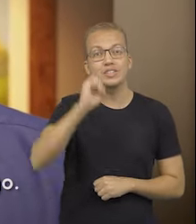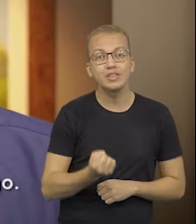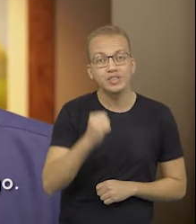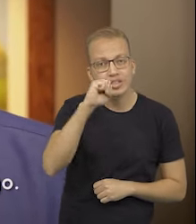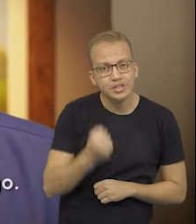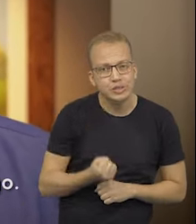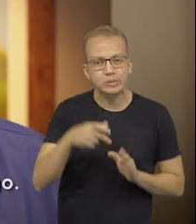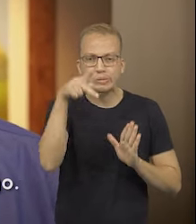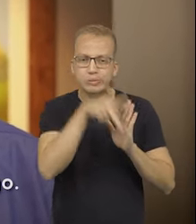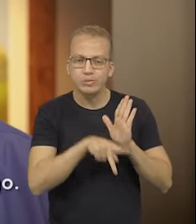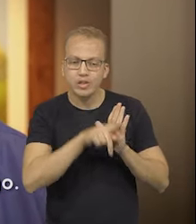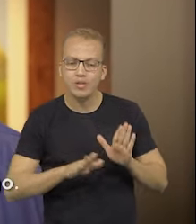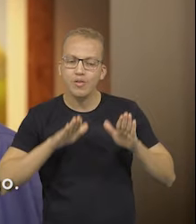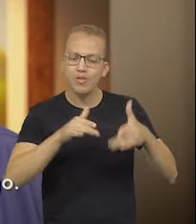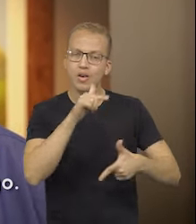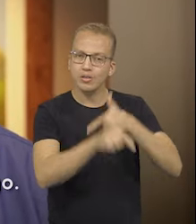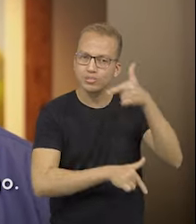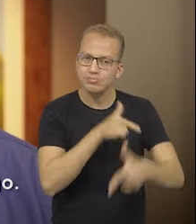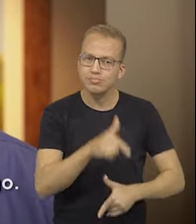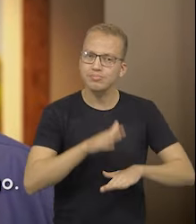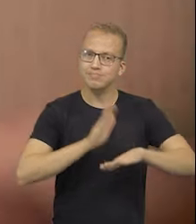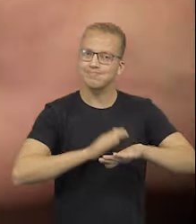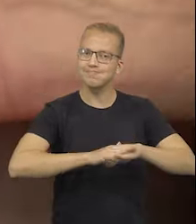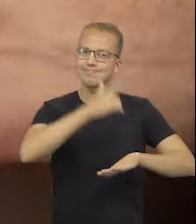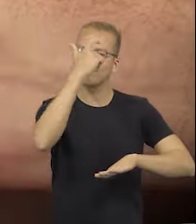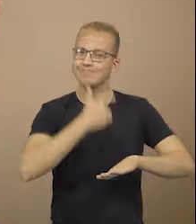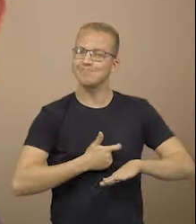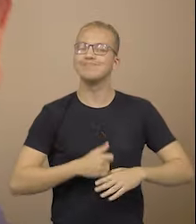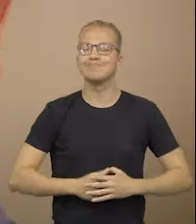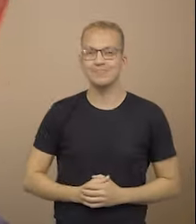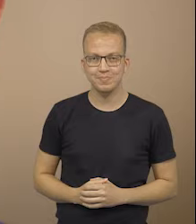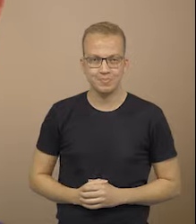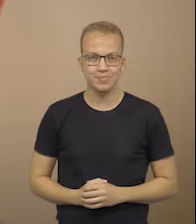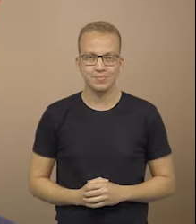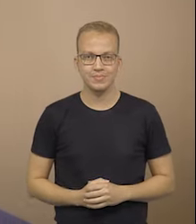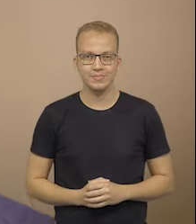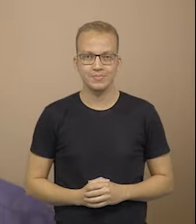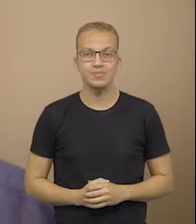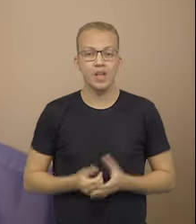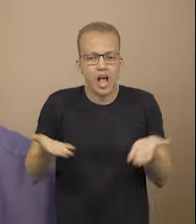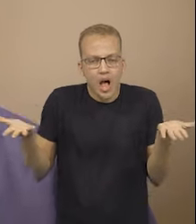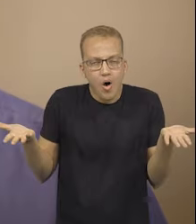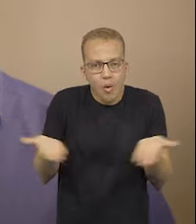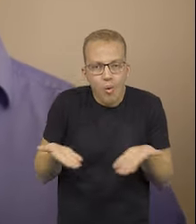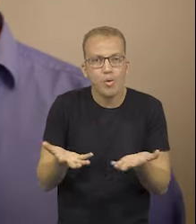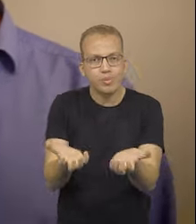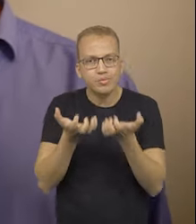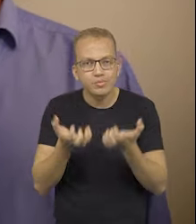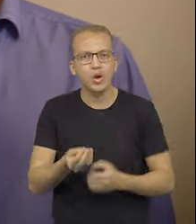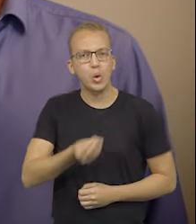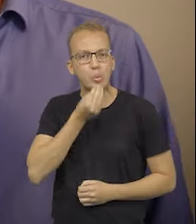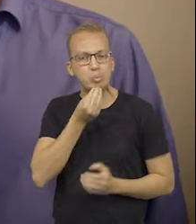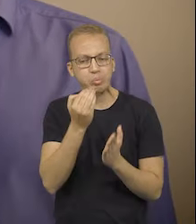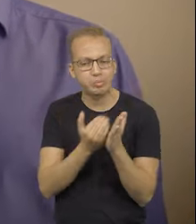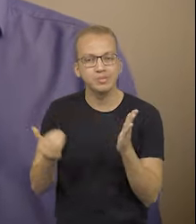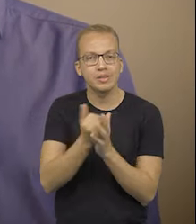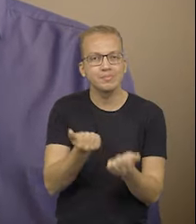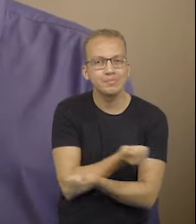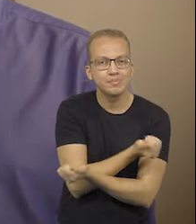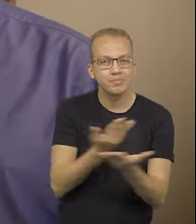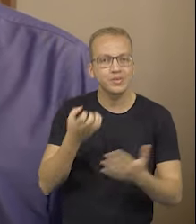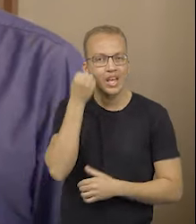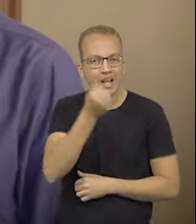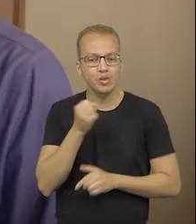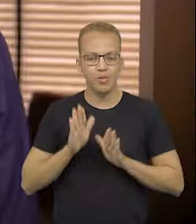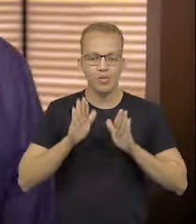quem mais fez projetos visando o emprego? Agora, quero abrir mais portas como senador do emprego